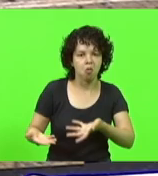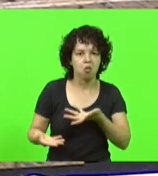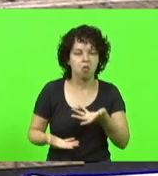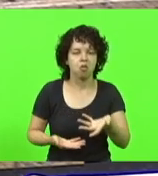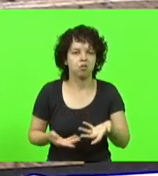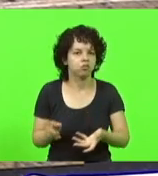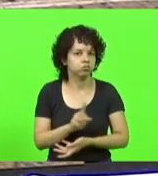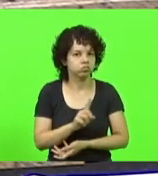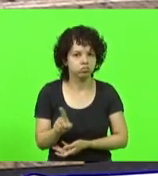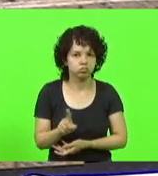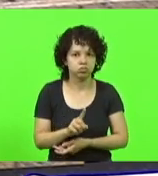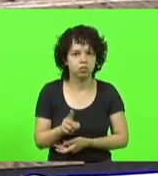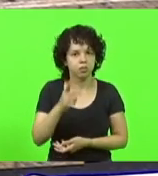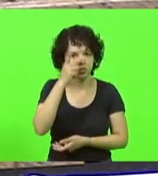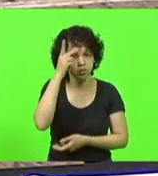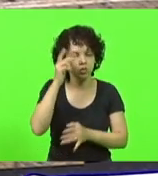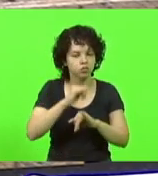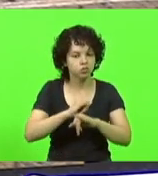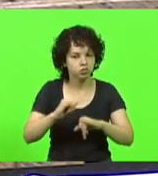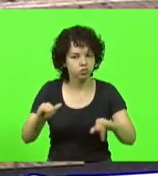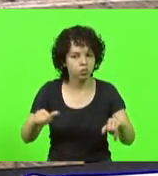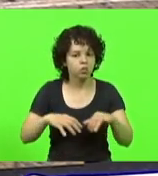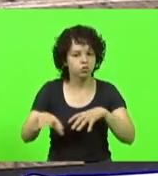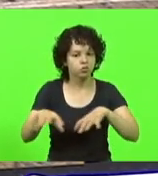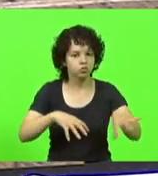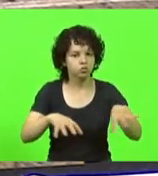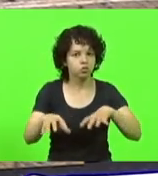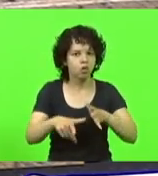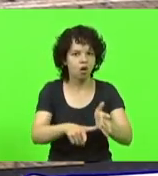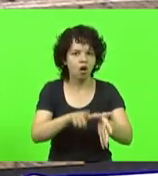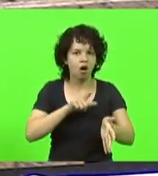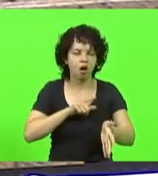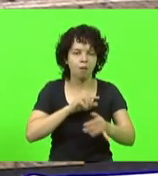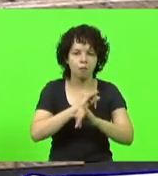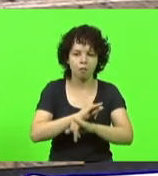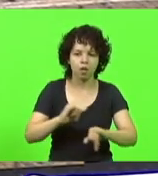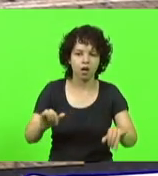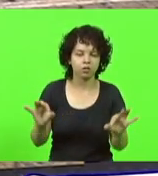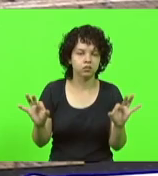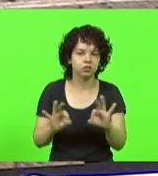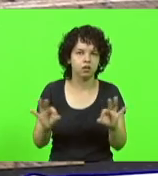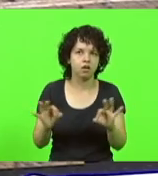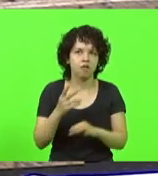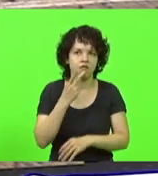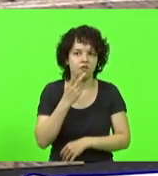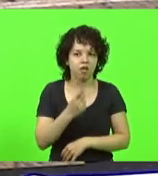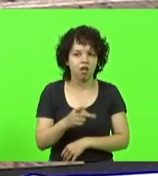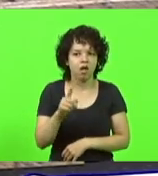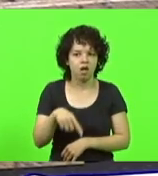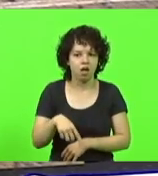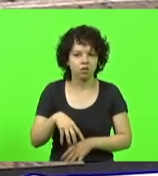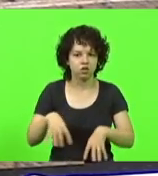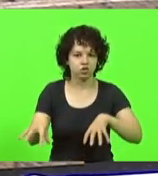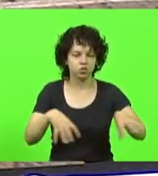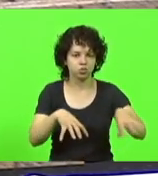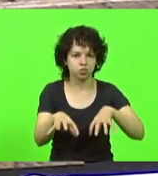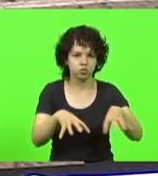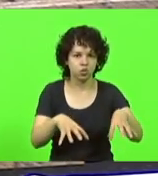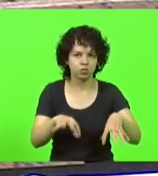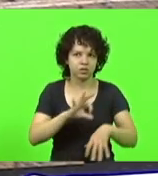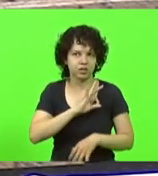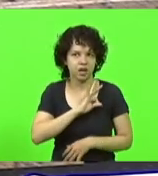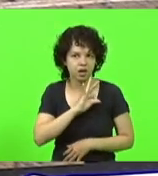anunciou a distribuição do efetivo antes mesmo dela ser publicada e falar que isso foi distribuição técnica.